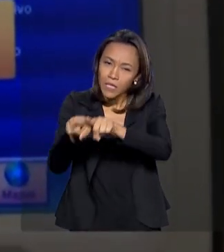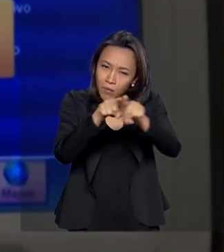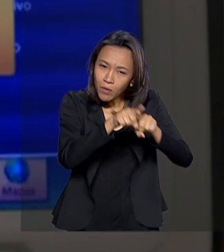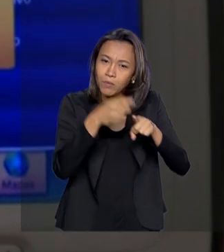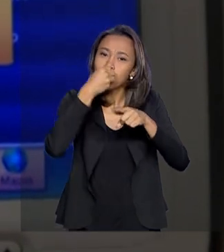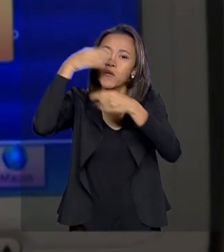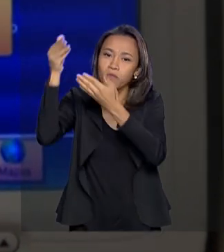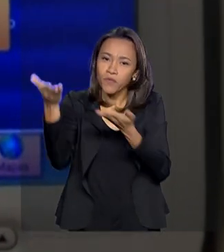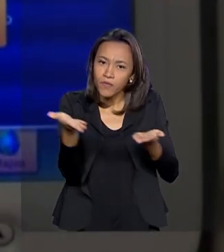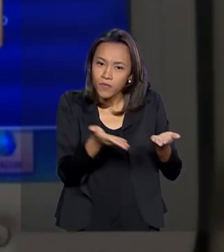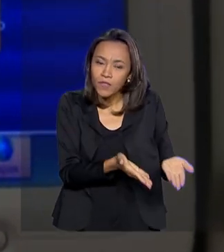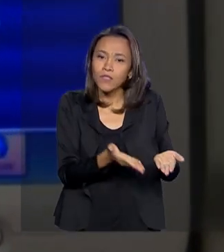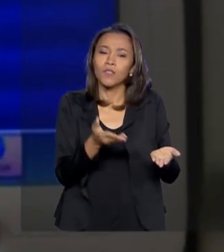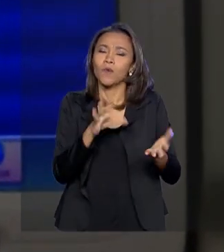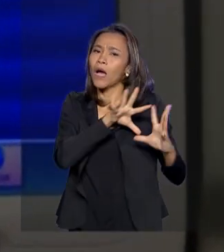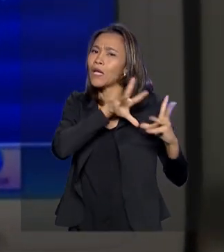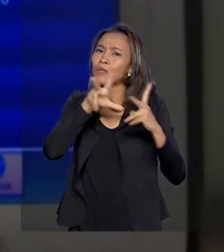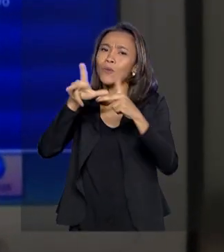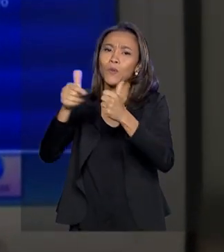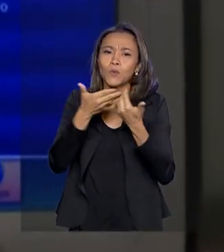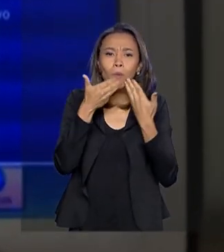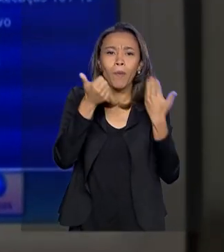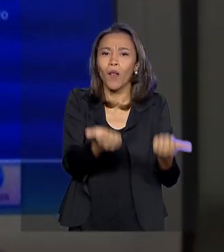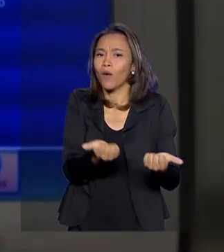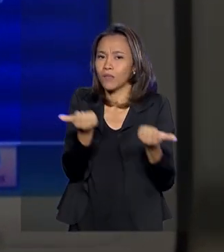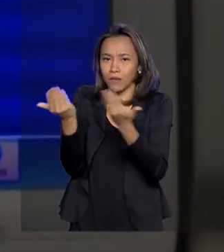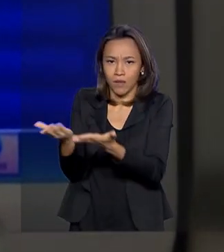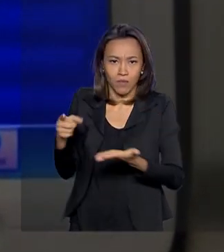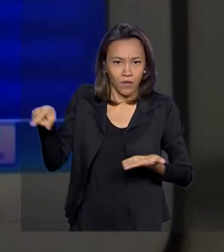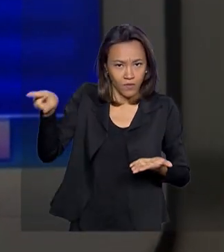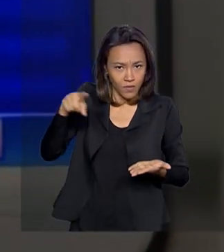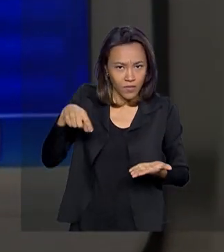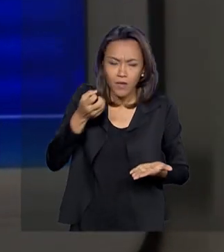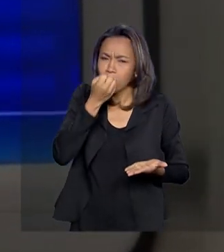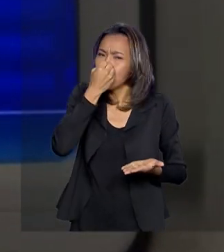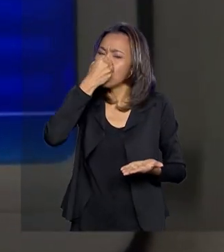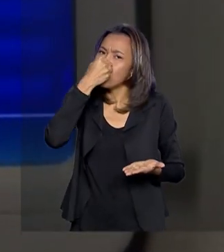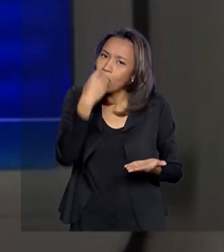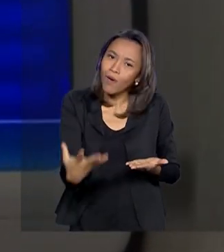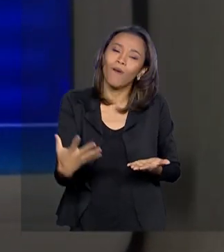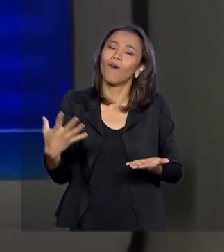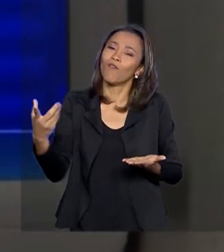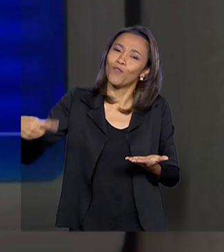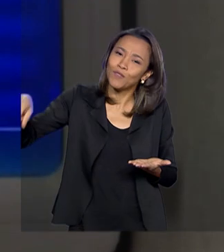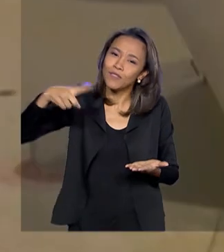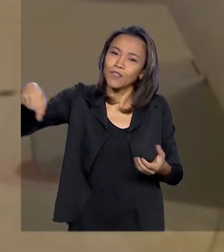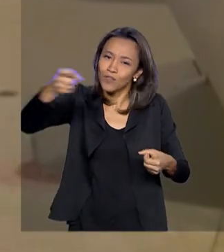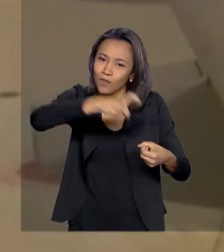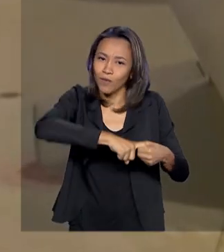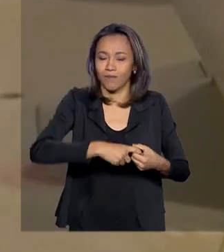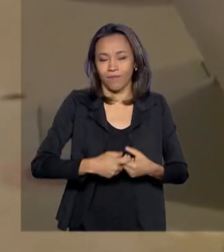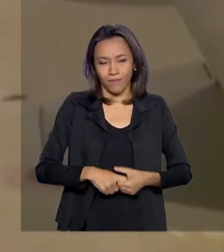-vindos. Daremos a todos o melhor de nós. É muito bom tê-los de volta.